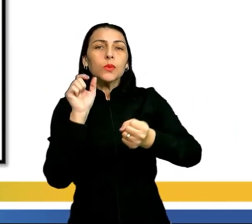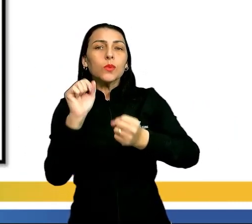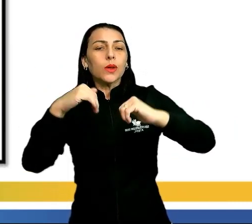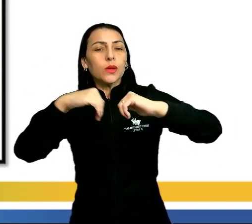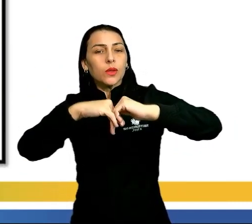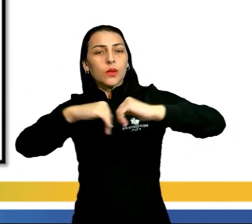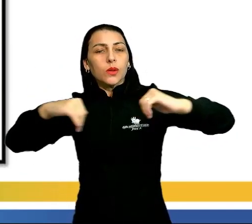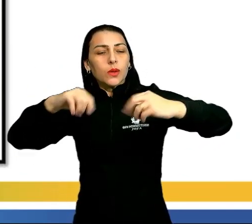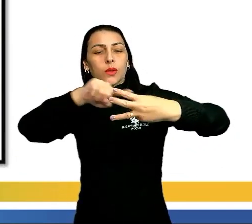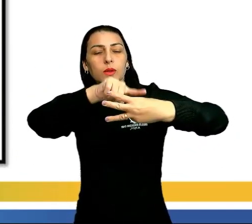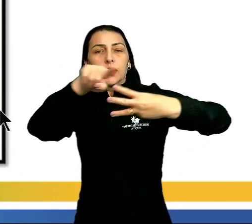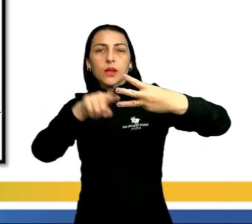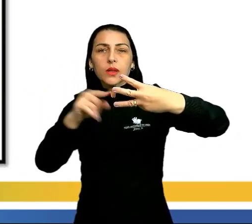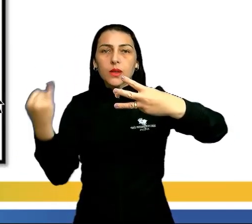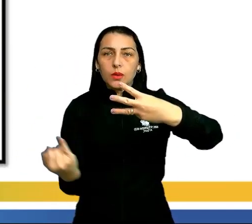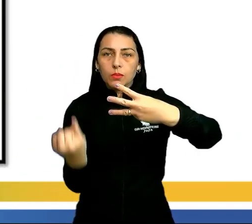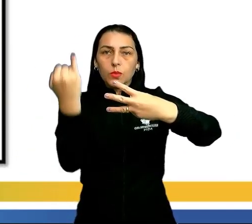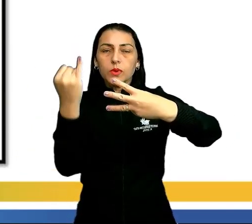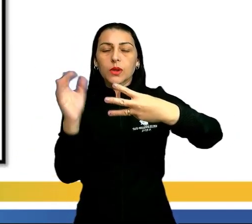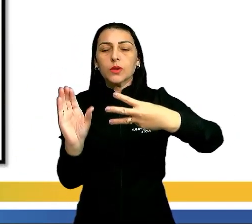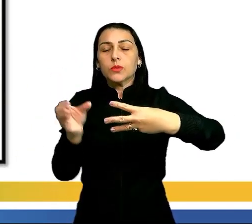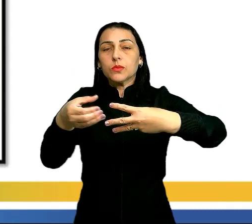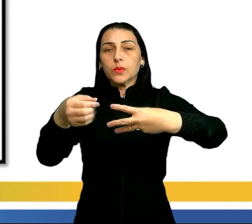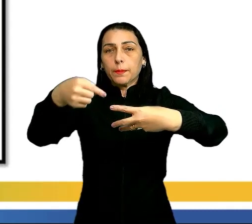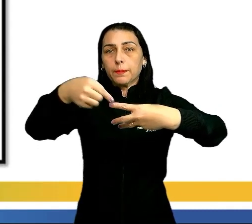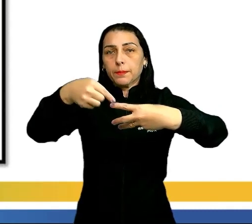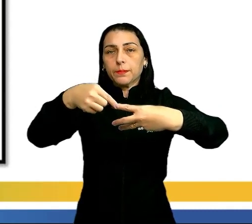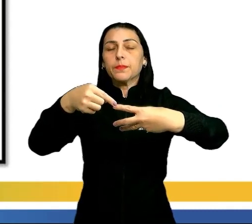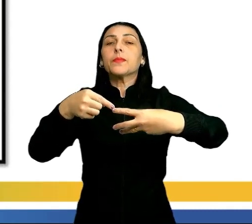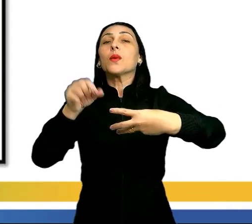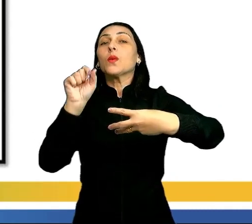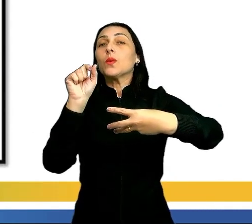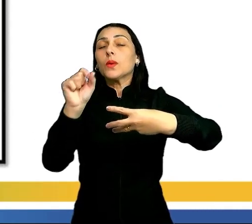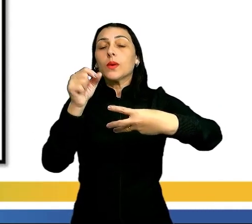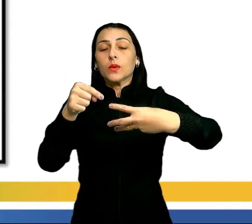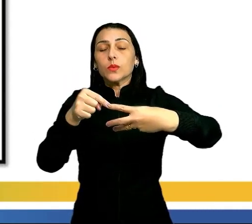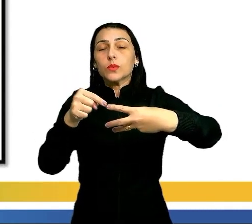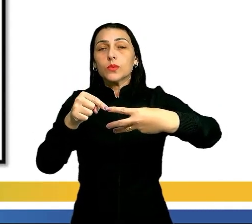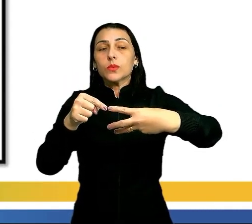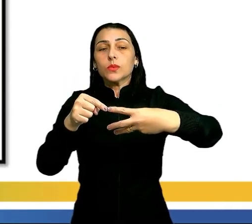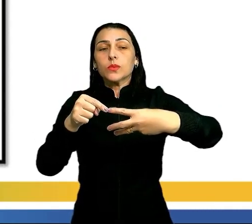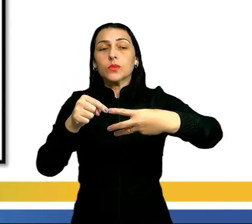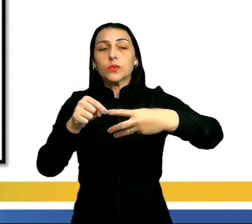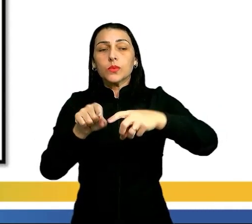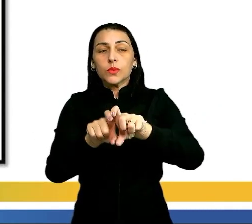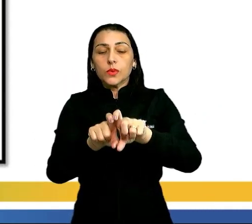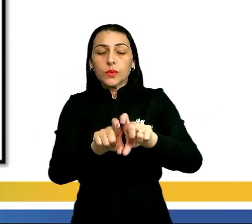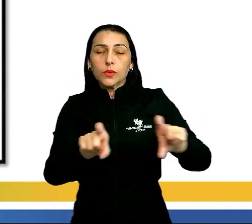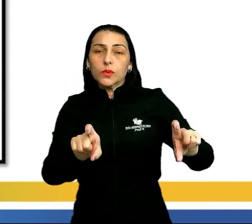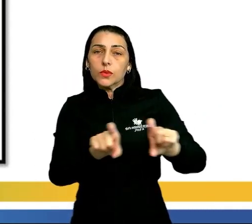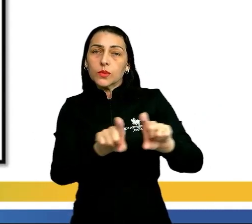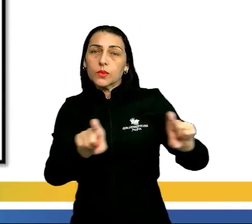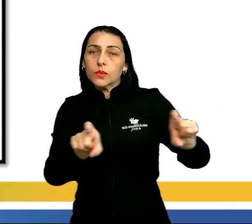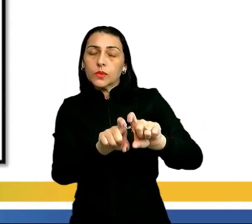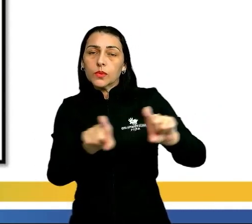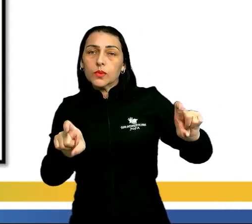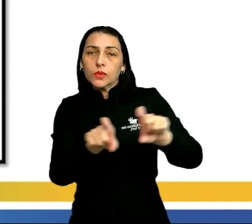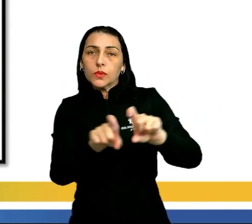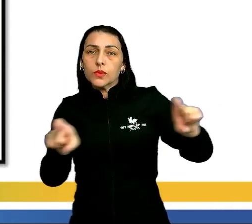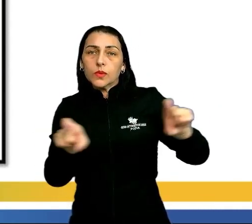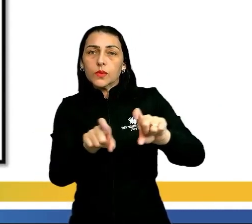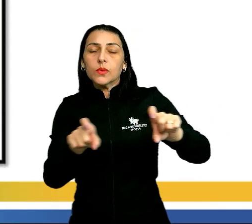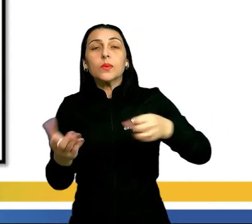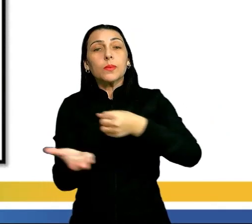dividida em três importantes partes. Então, a parte aqui que compreende essa